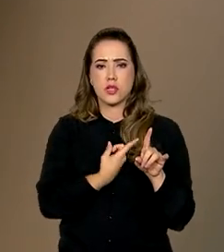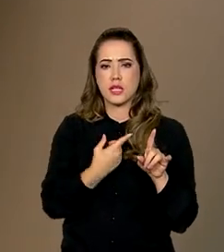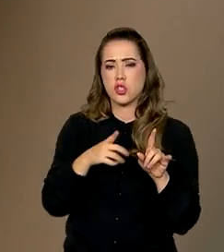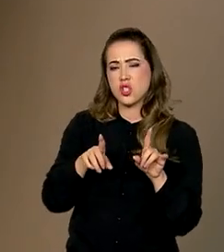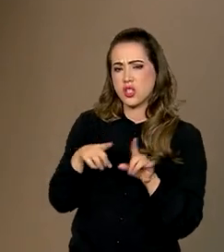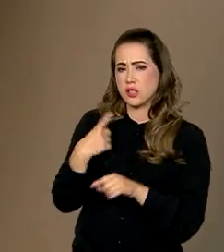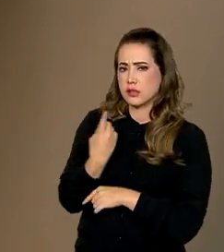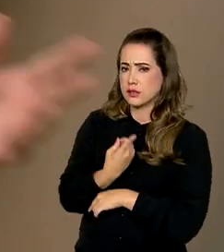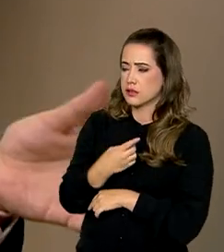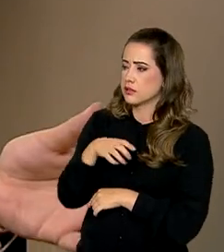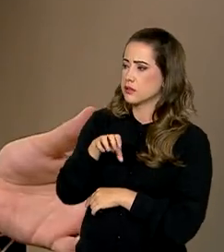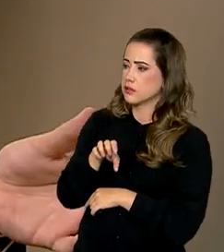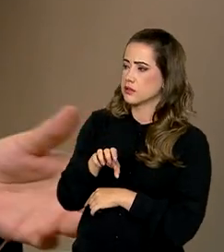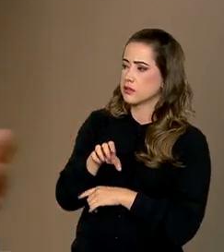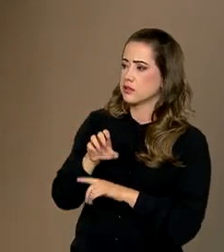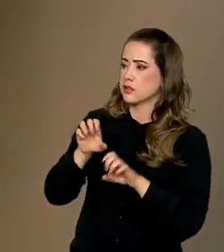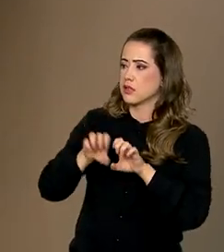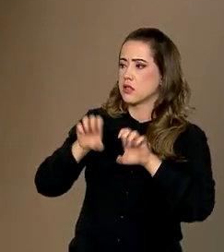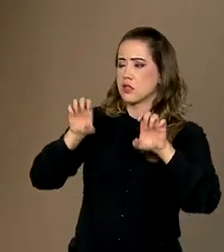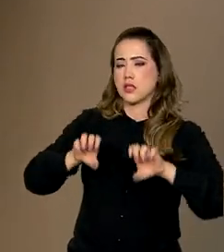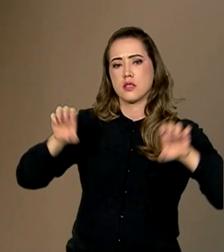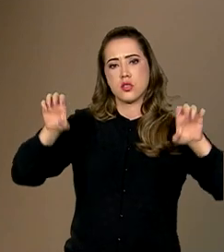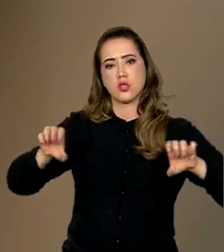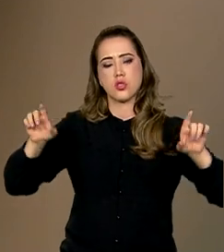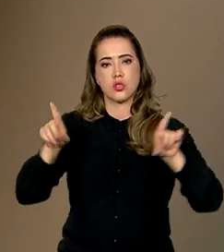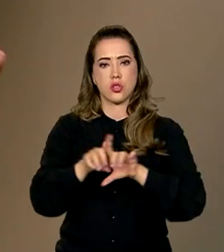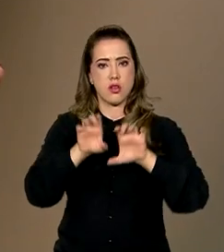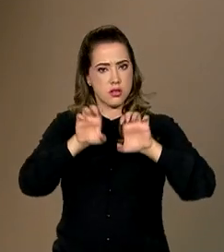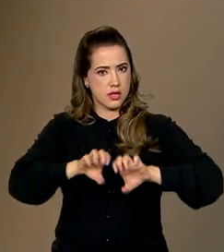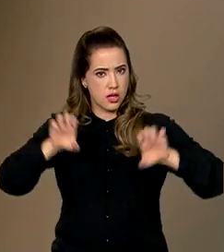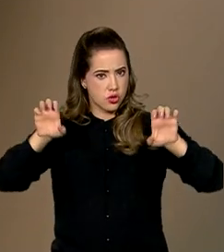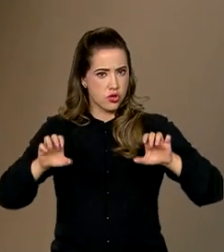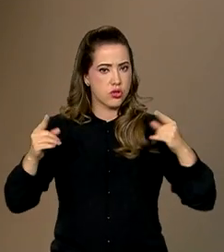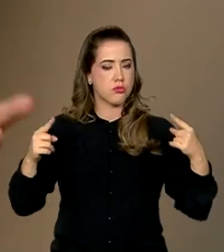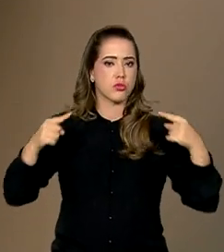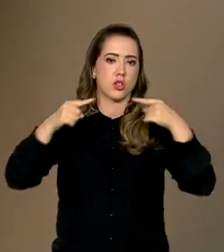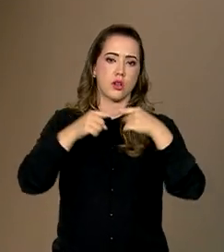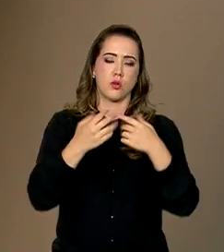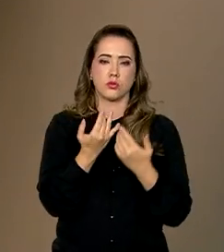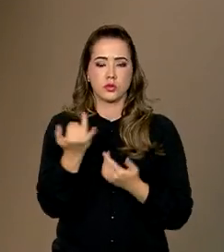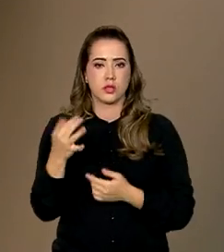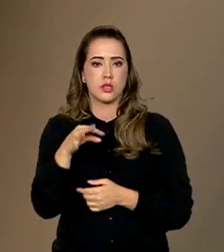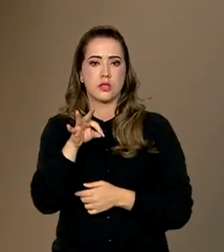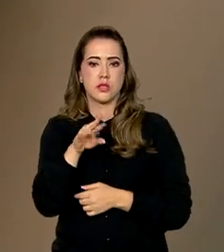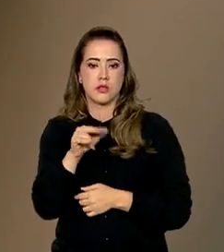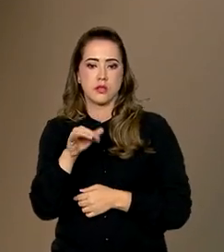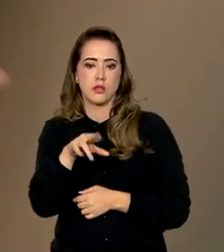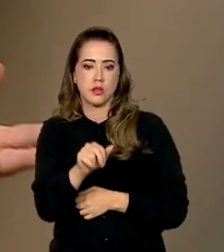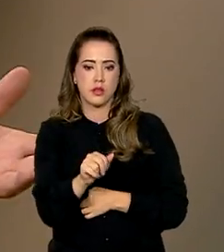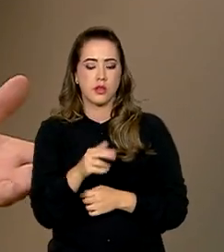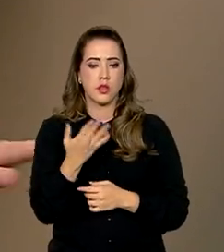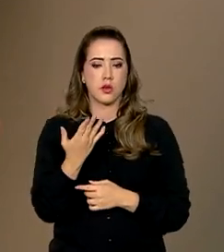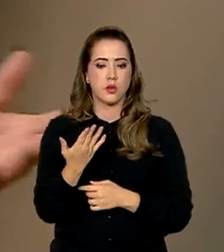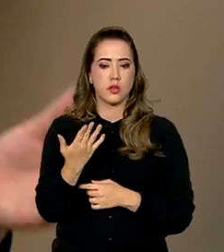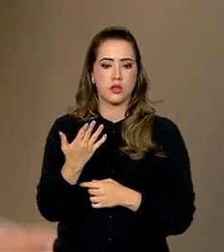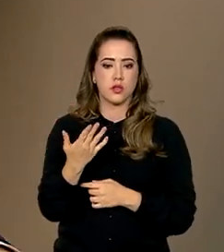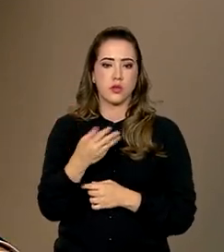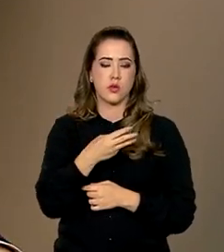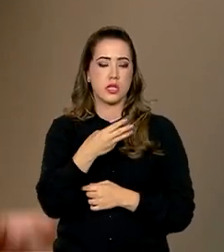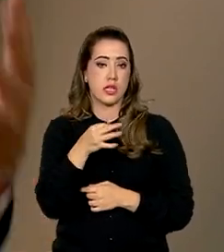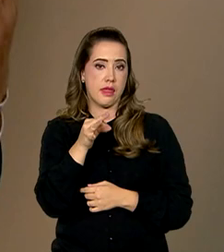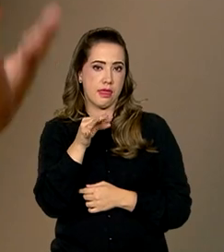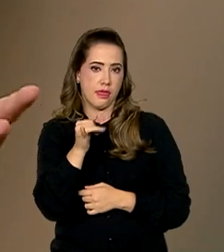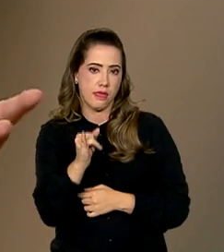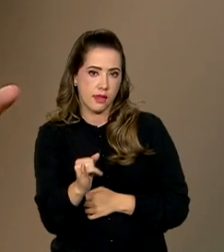técnico disso é teoria da resposta ao item, vários já sabem desse nome, já ouviram falar disso. A famosa TRI,